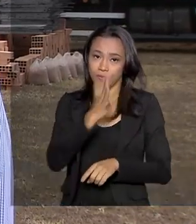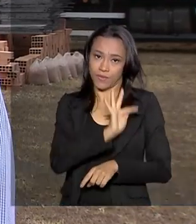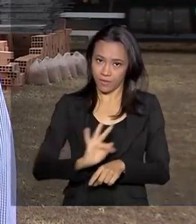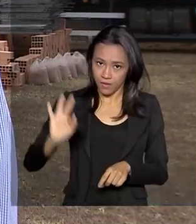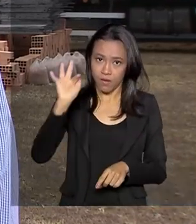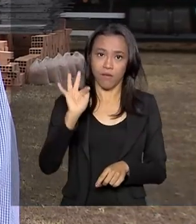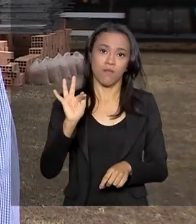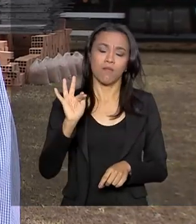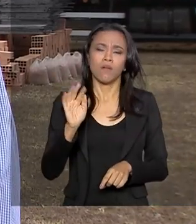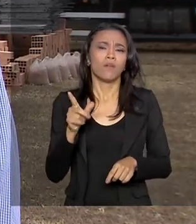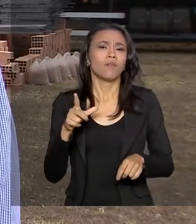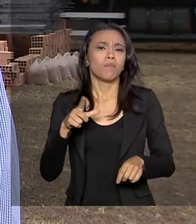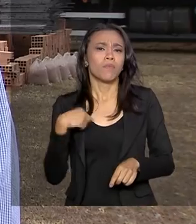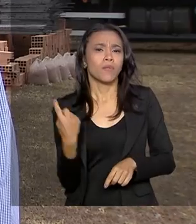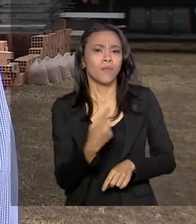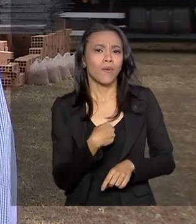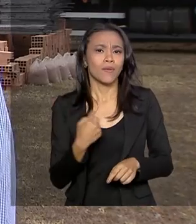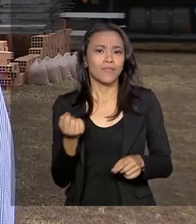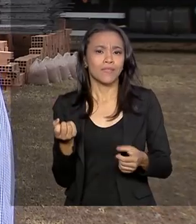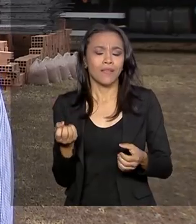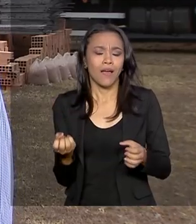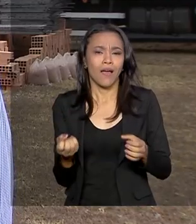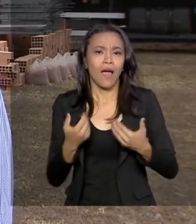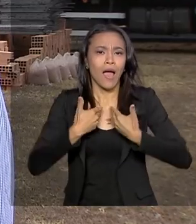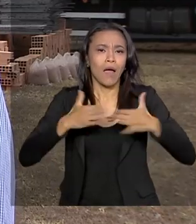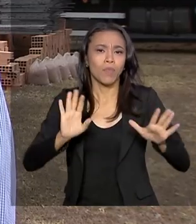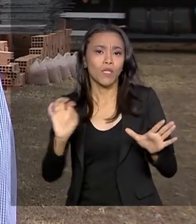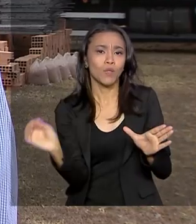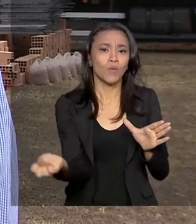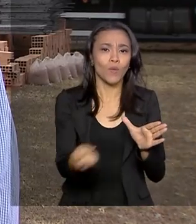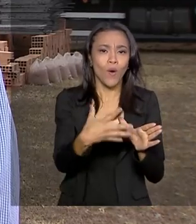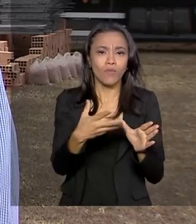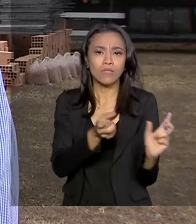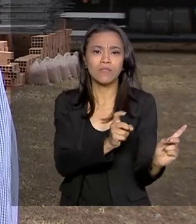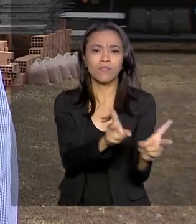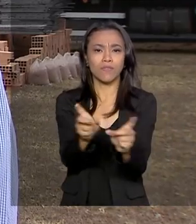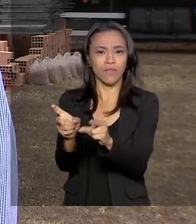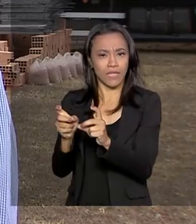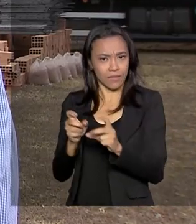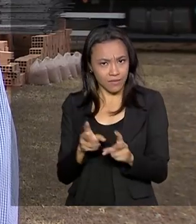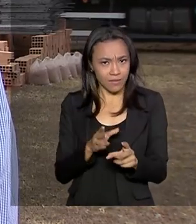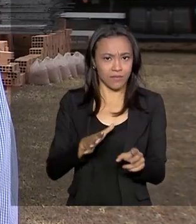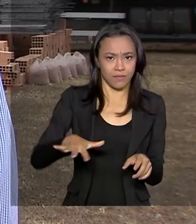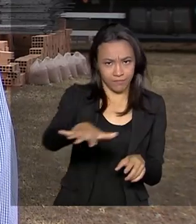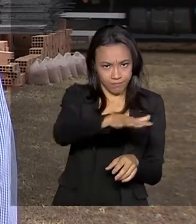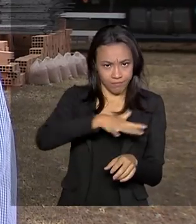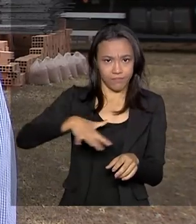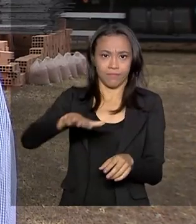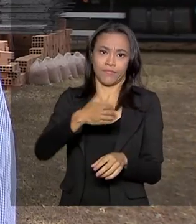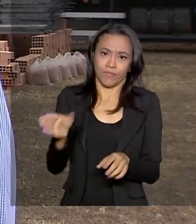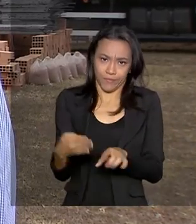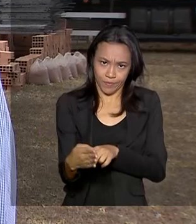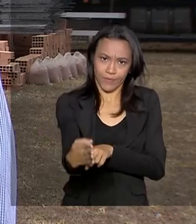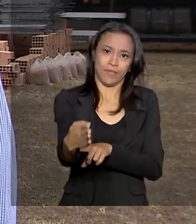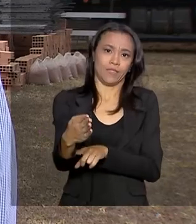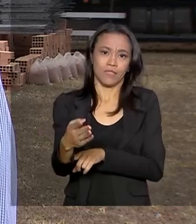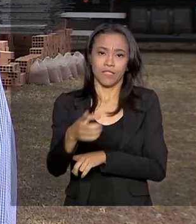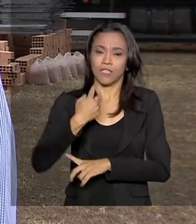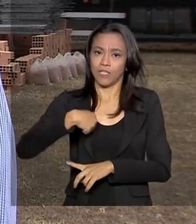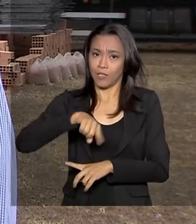vislumbrando novos cenários mercadológicos e a quebra de barreiras ambientais para que nós não estejamos